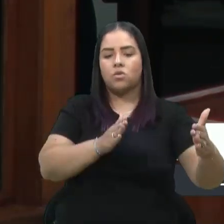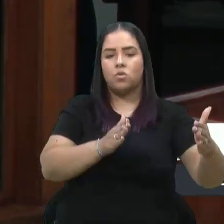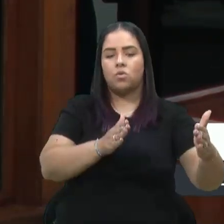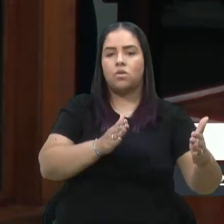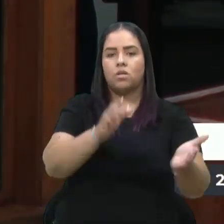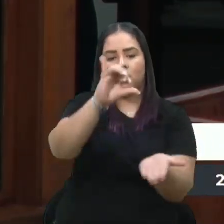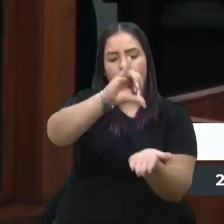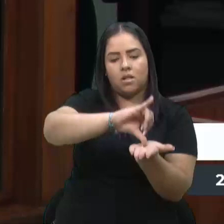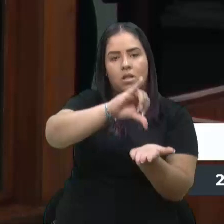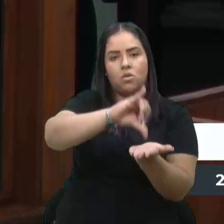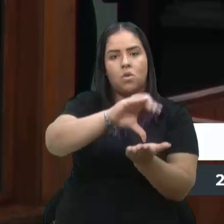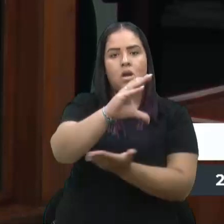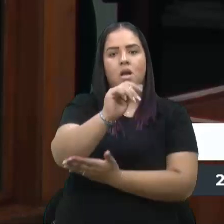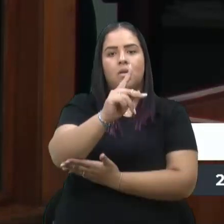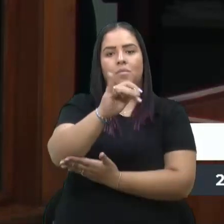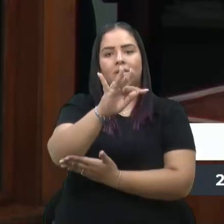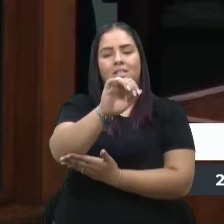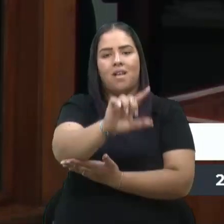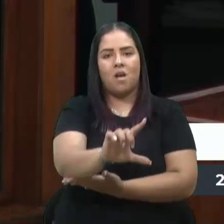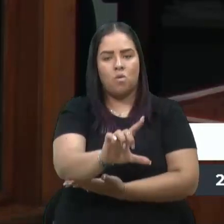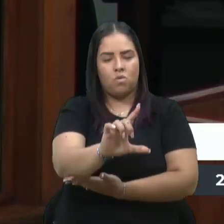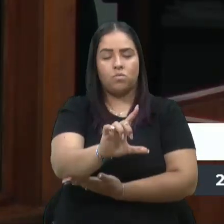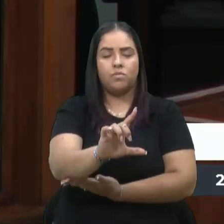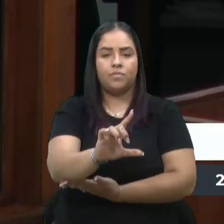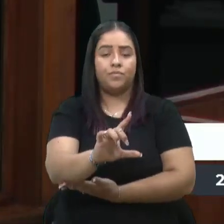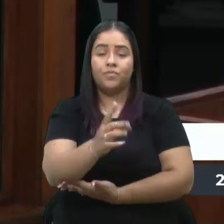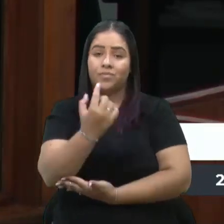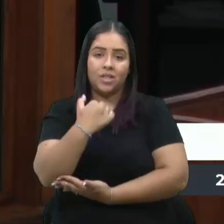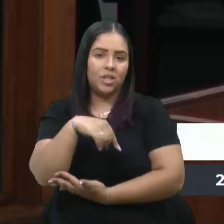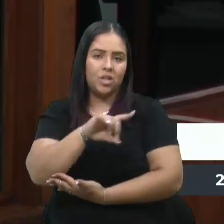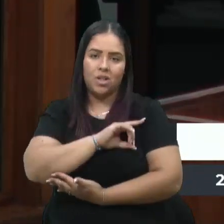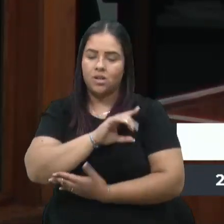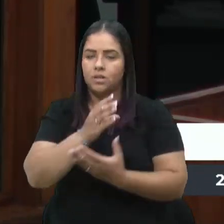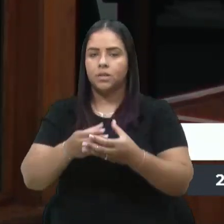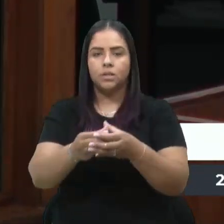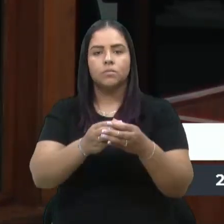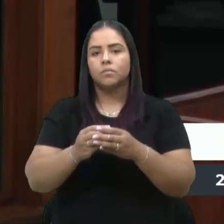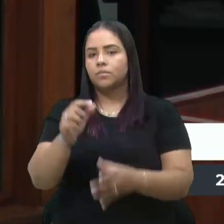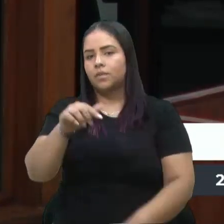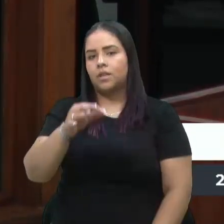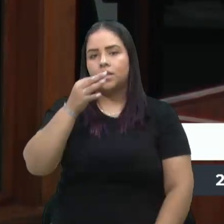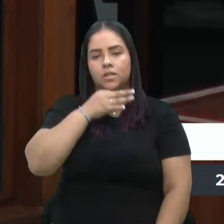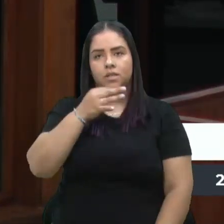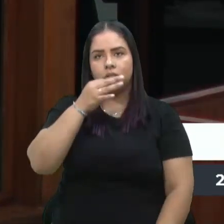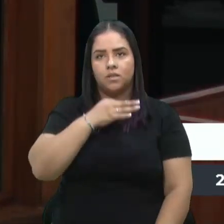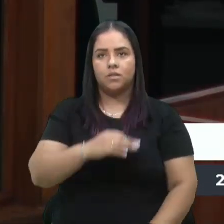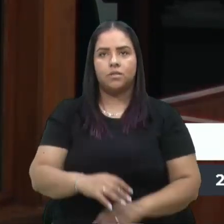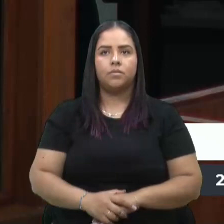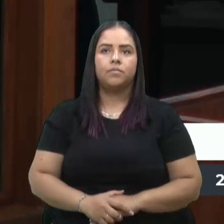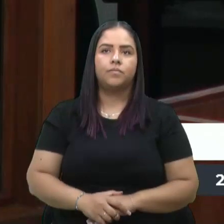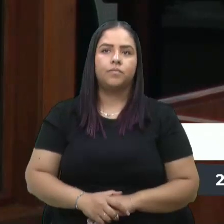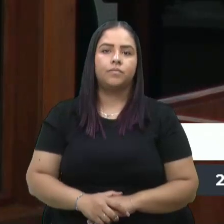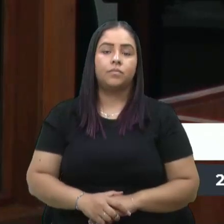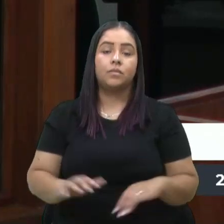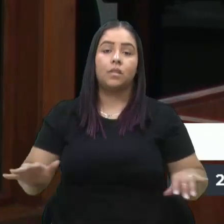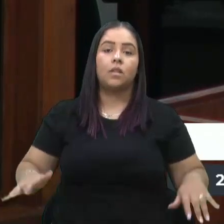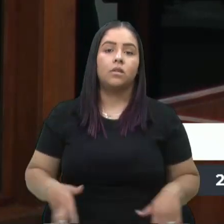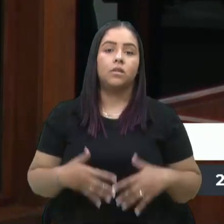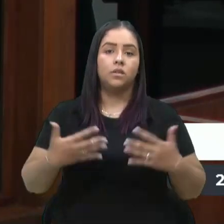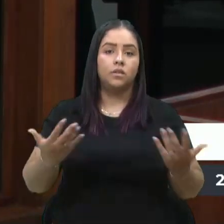uma cidade que está bem localizada com relação ao turismo, essa cidade chama-se Caxias do Sul. Então,